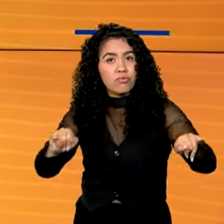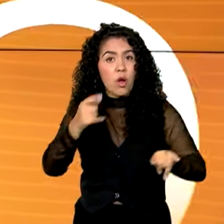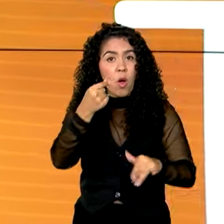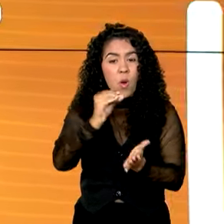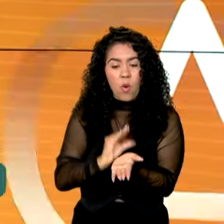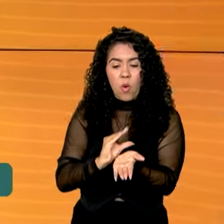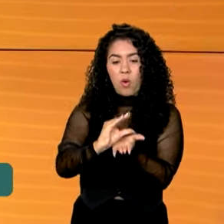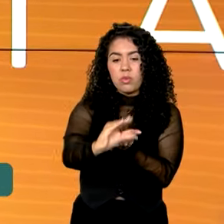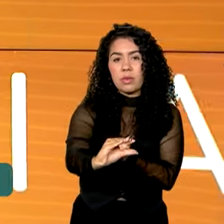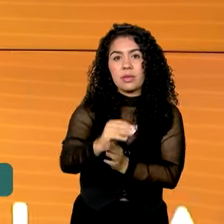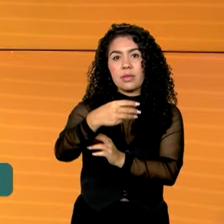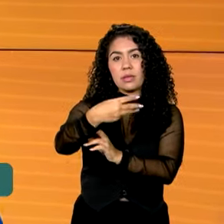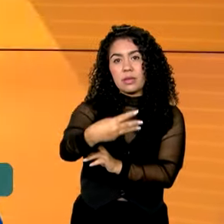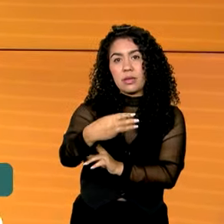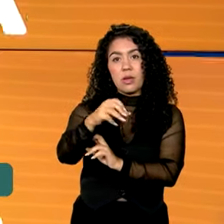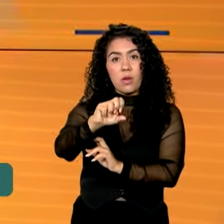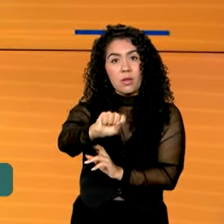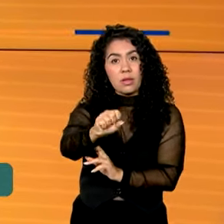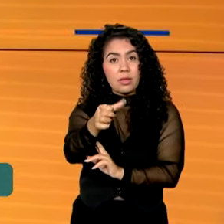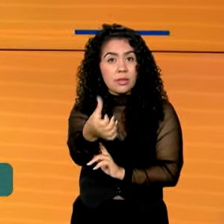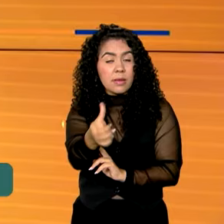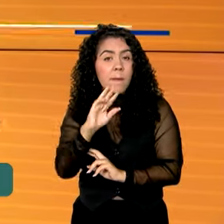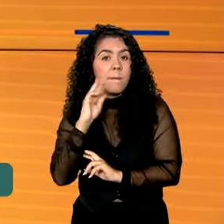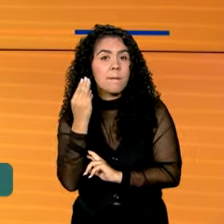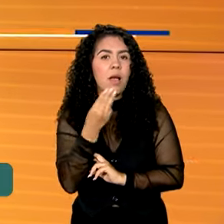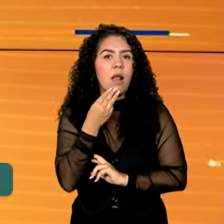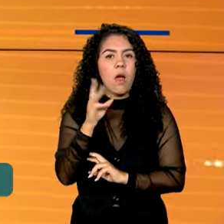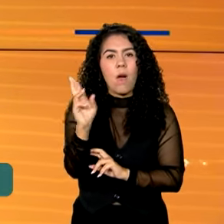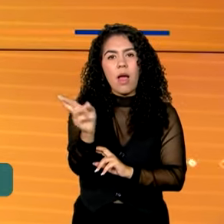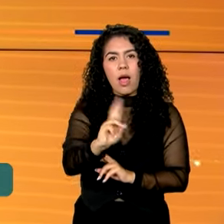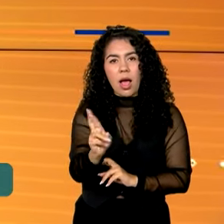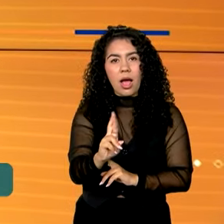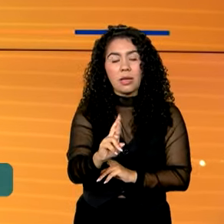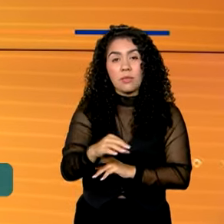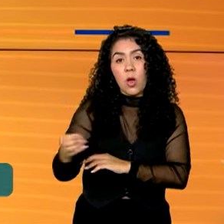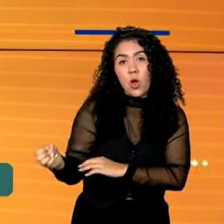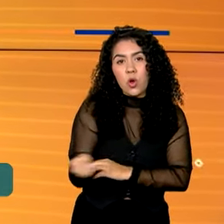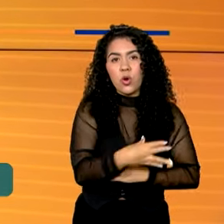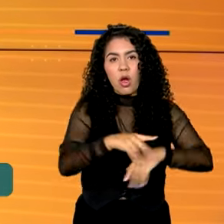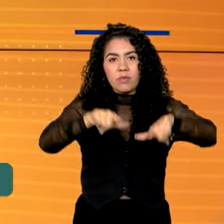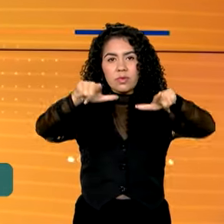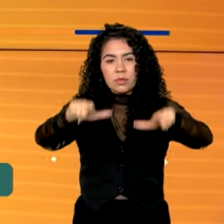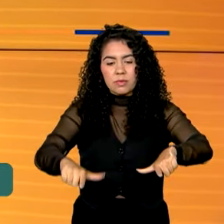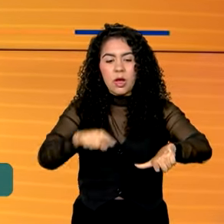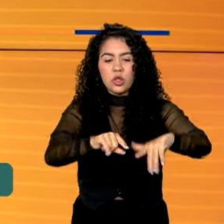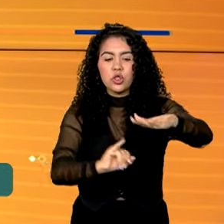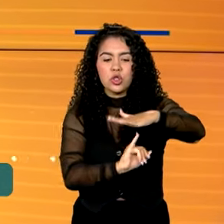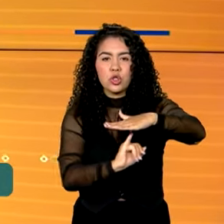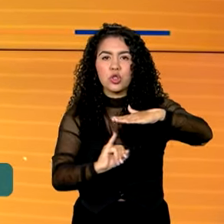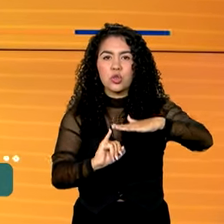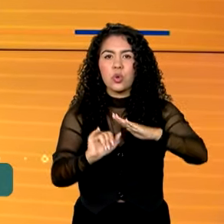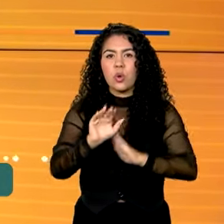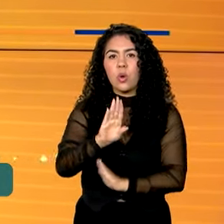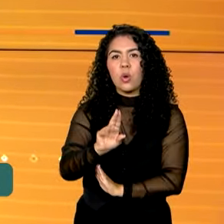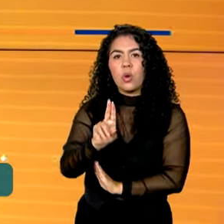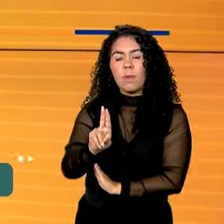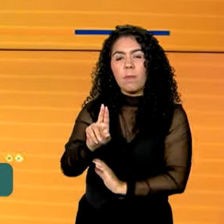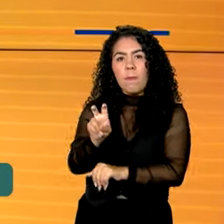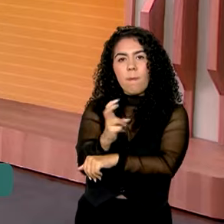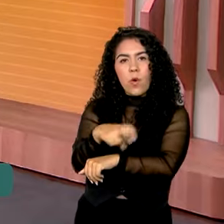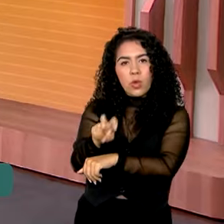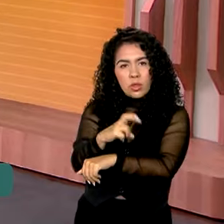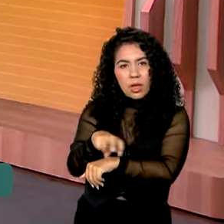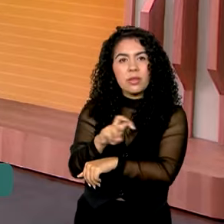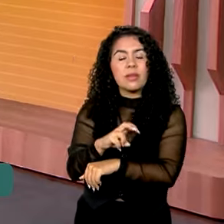386 milhões de reais para uma nova planta do Instituto Butantan em São Paulo. O repórter